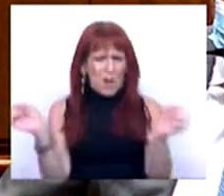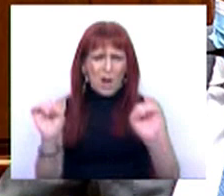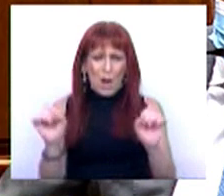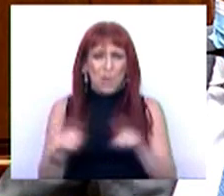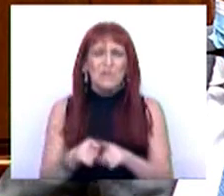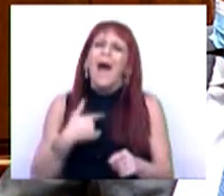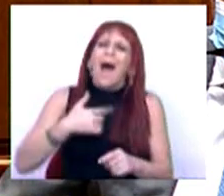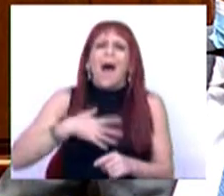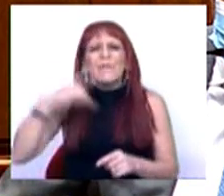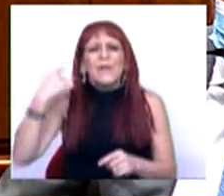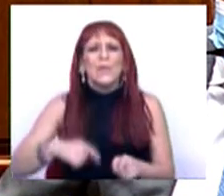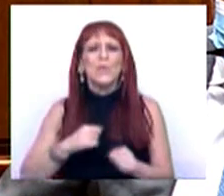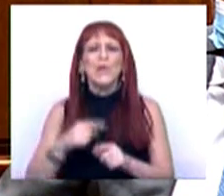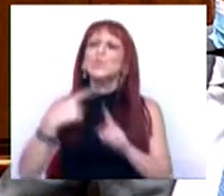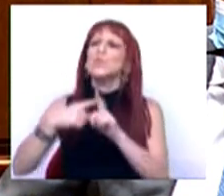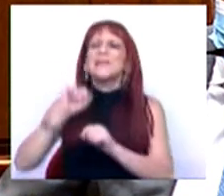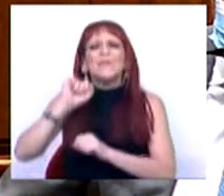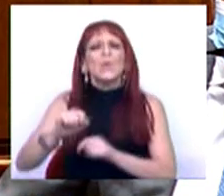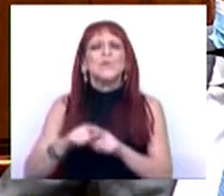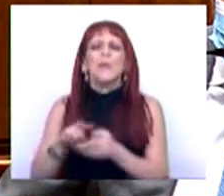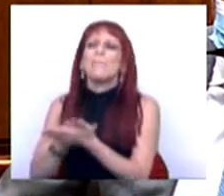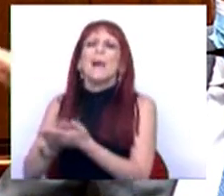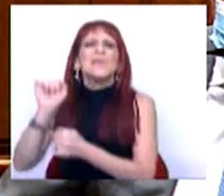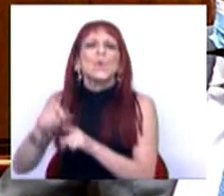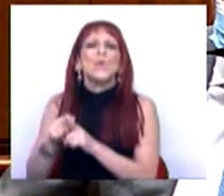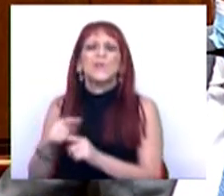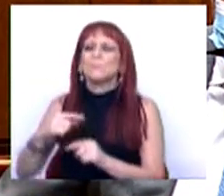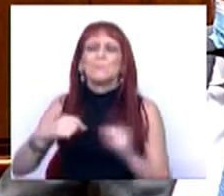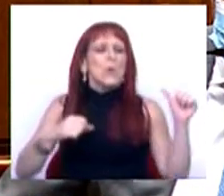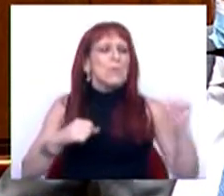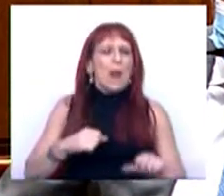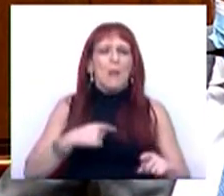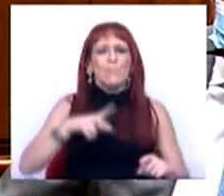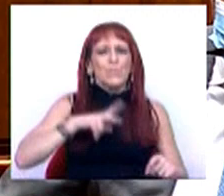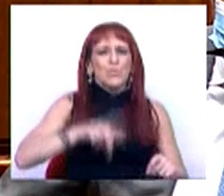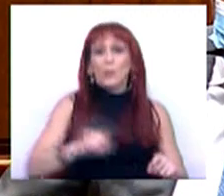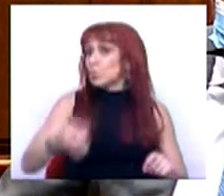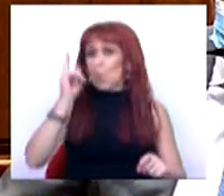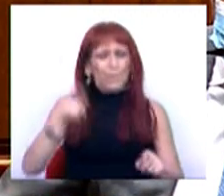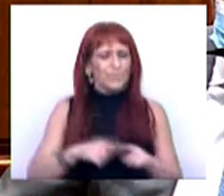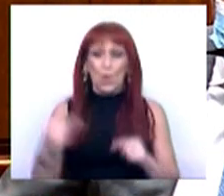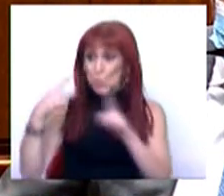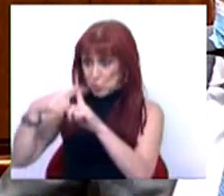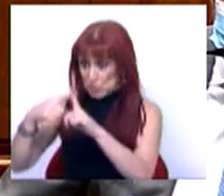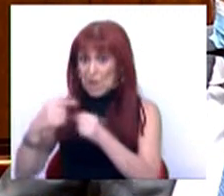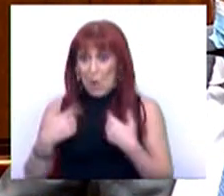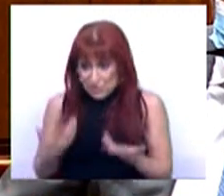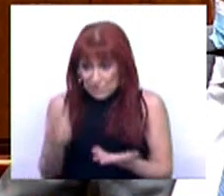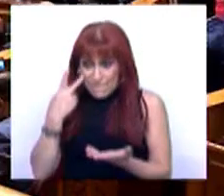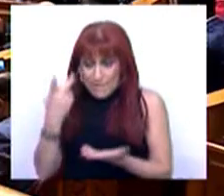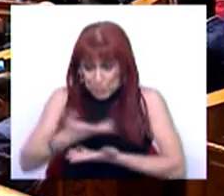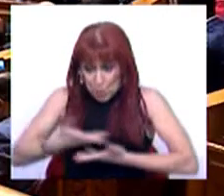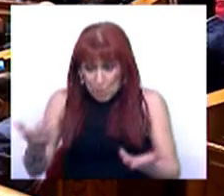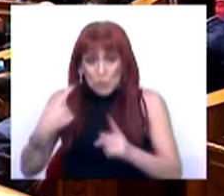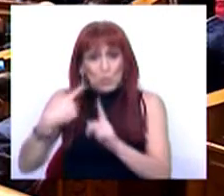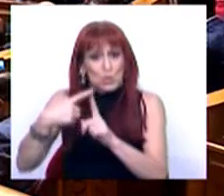que pretende ter o seu sucesso alicerçado sobre o insucesso do país. Não. O sucesso que nós hoje registramos